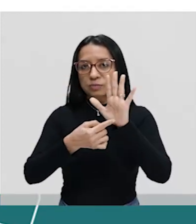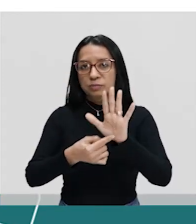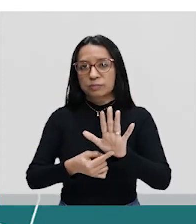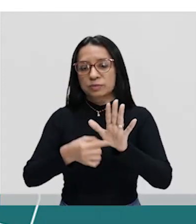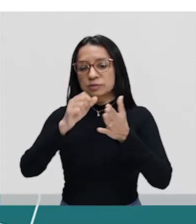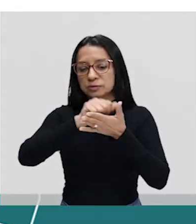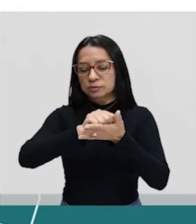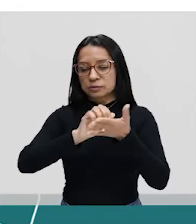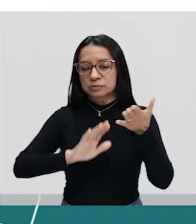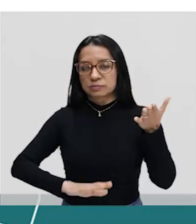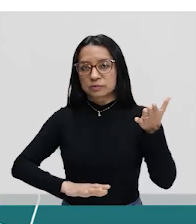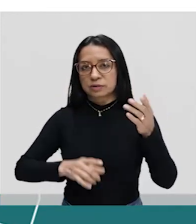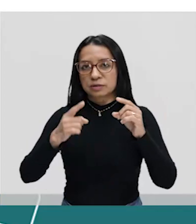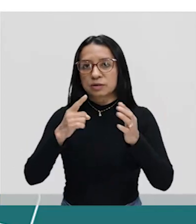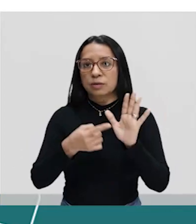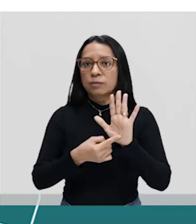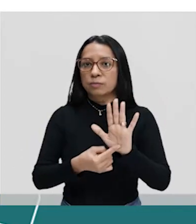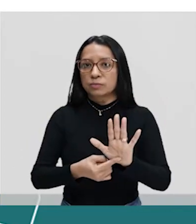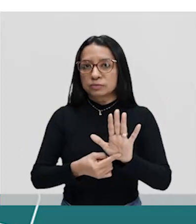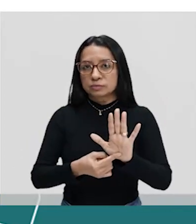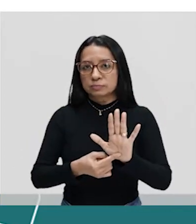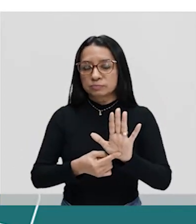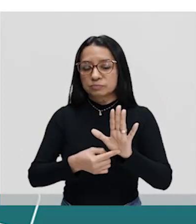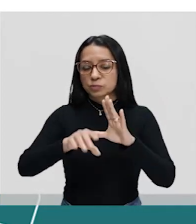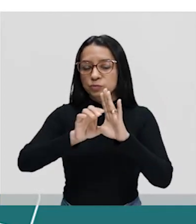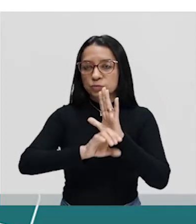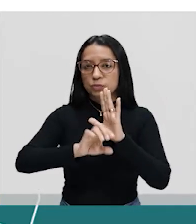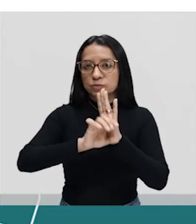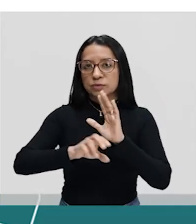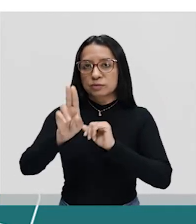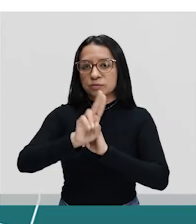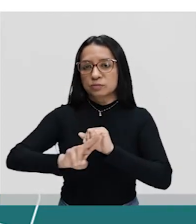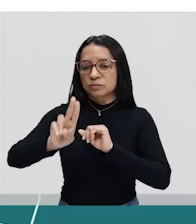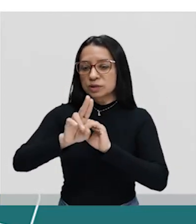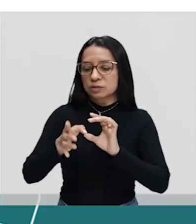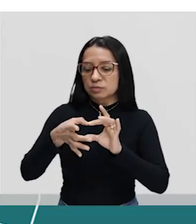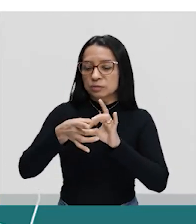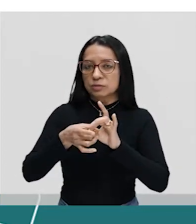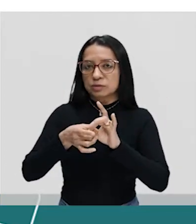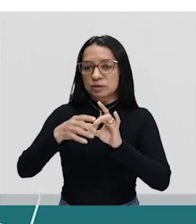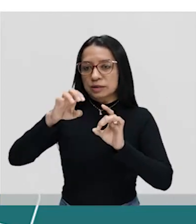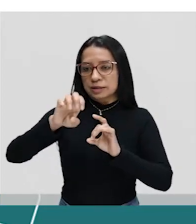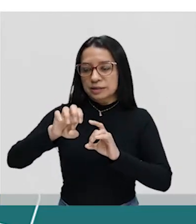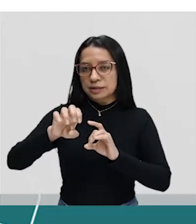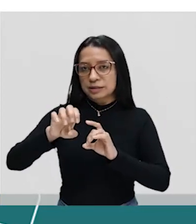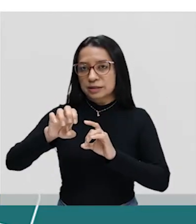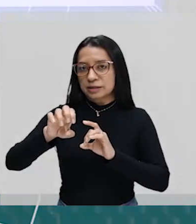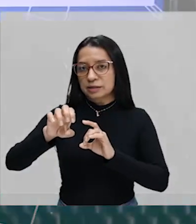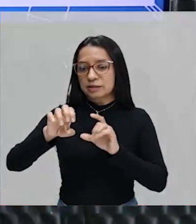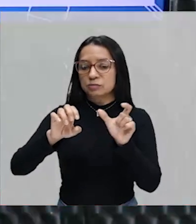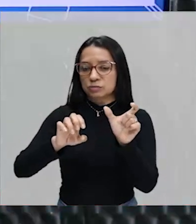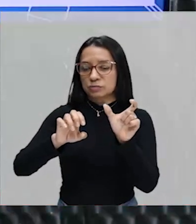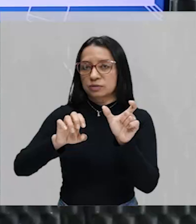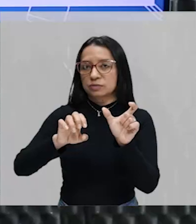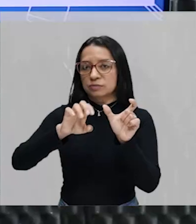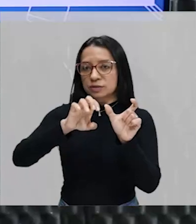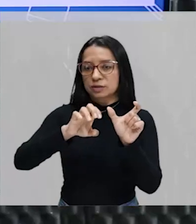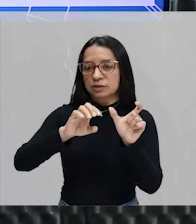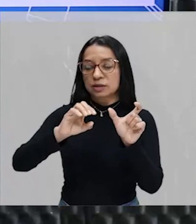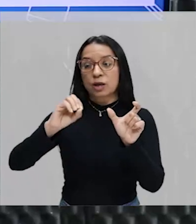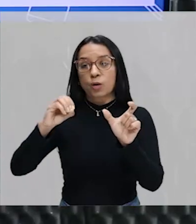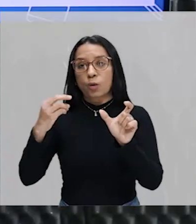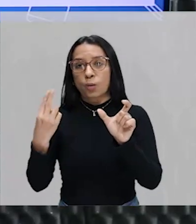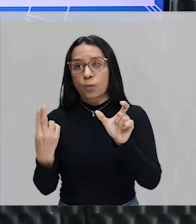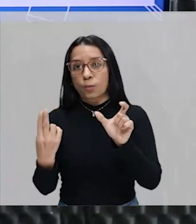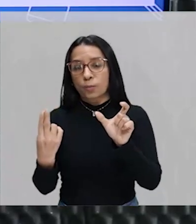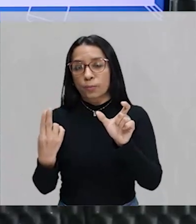exercício, né? Mostrando para você a definição, usando os conectivos I e O, no caso aqui, união, qual é o